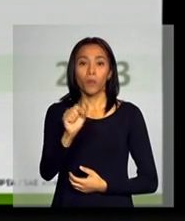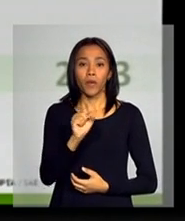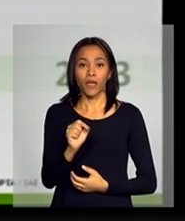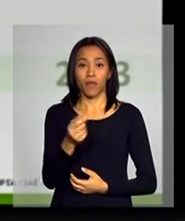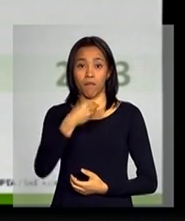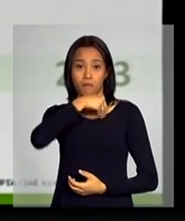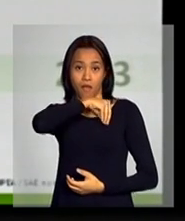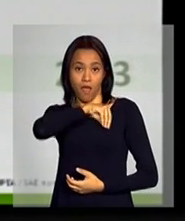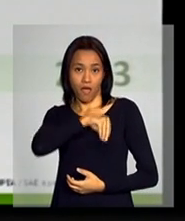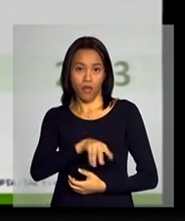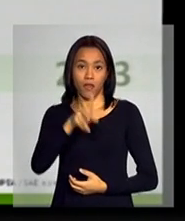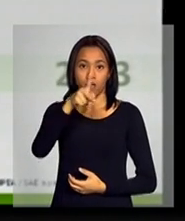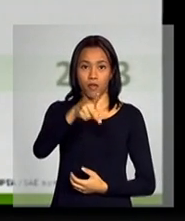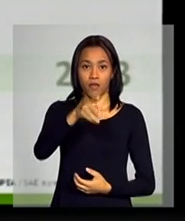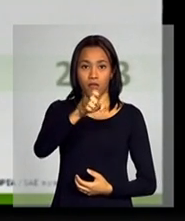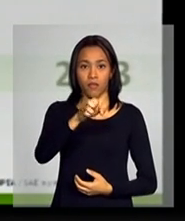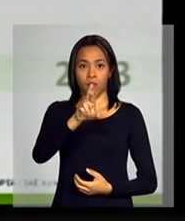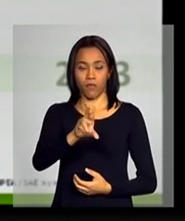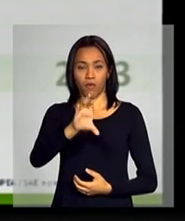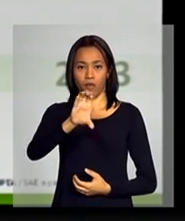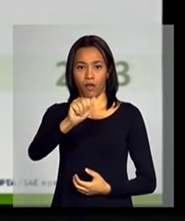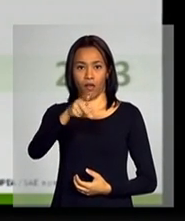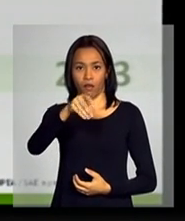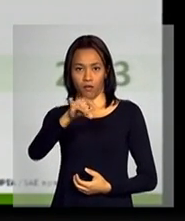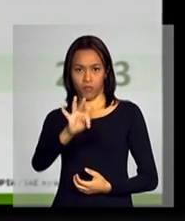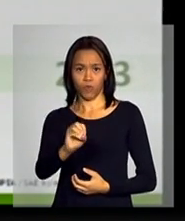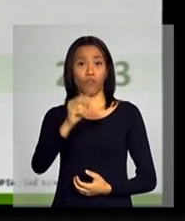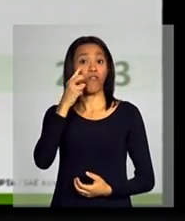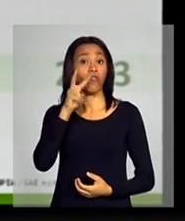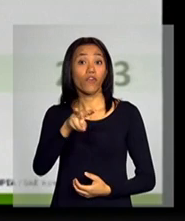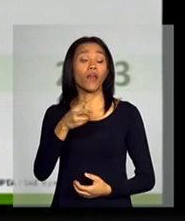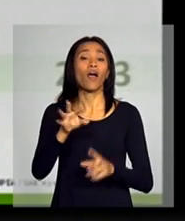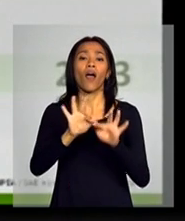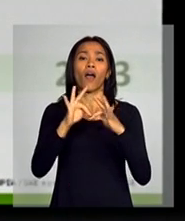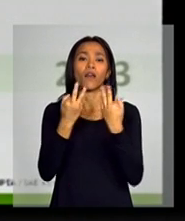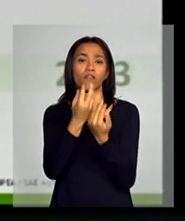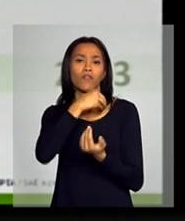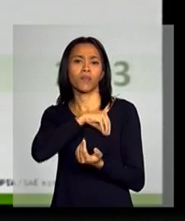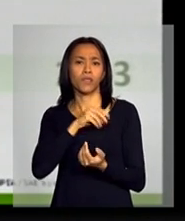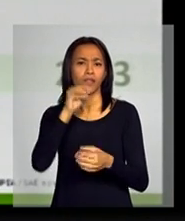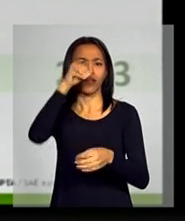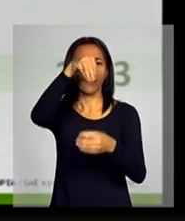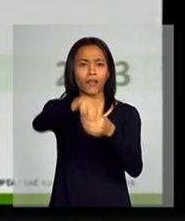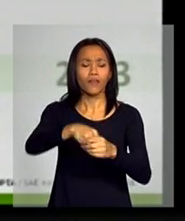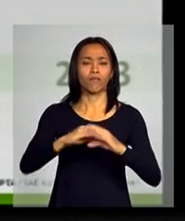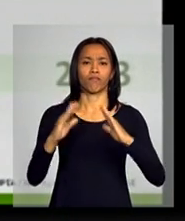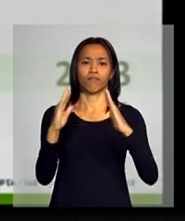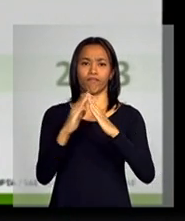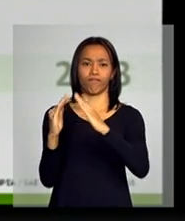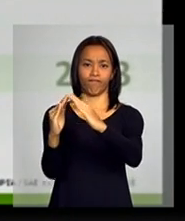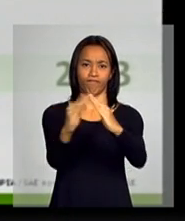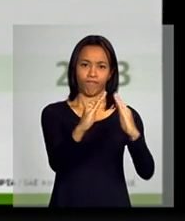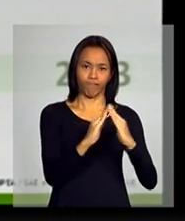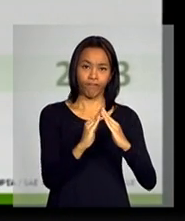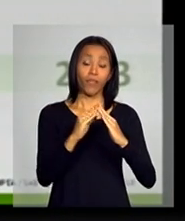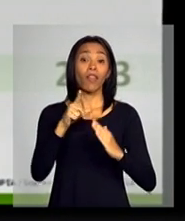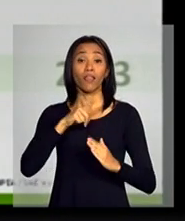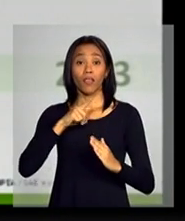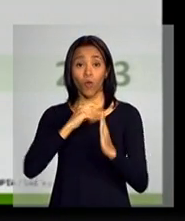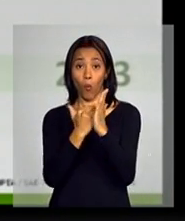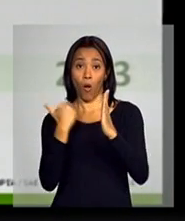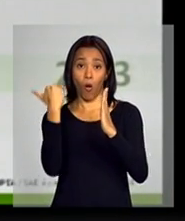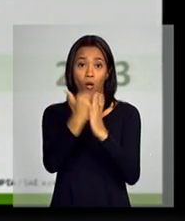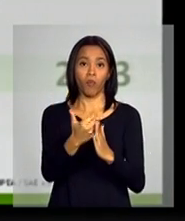capita, para não olhar o lucro, mas olhar a família, mas olhar a renda do trabalho per capita dentro do domicílio. Então, tem um aumento de